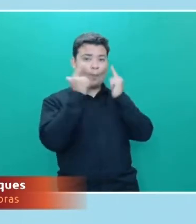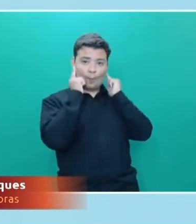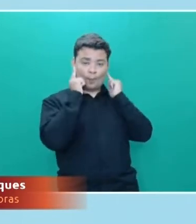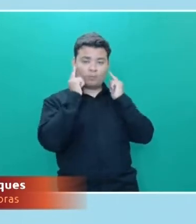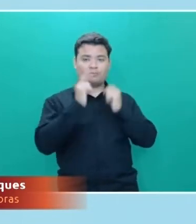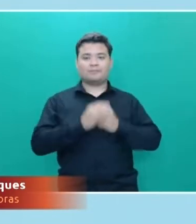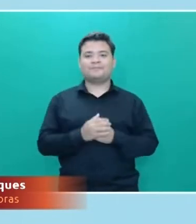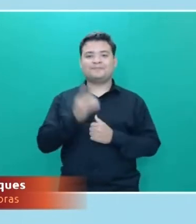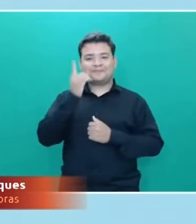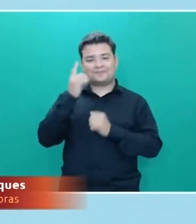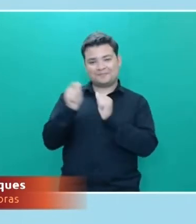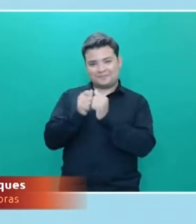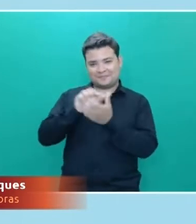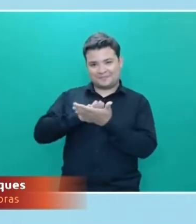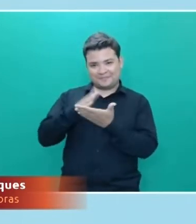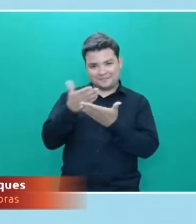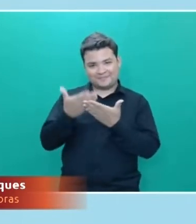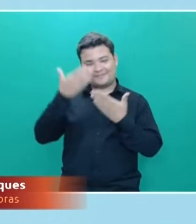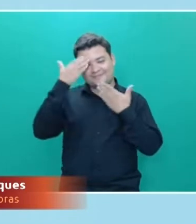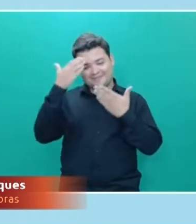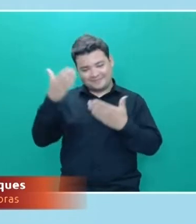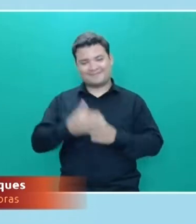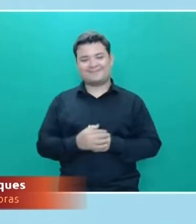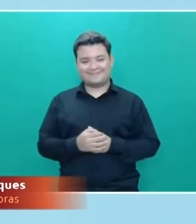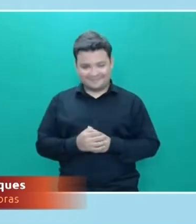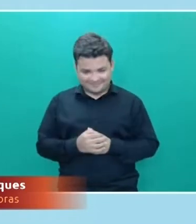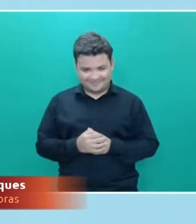Muito obrigada, Diogo, pela sua presença aqui no Conexões.